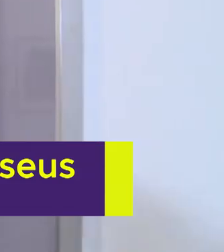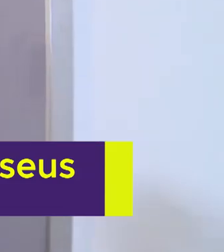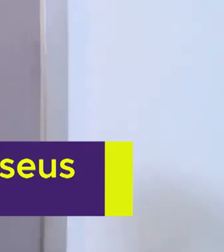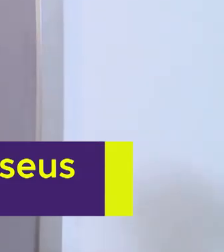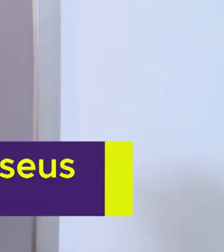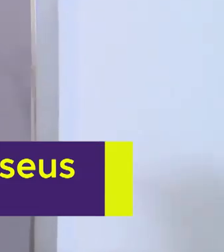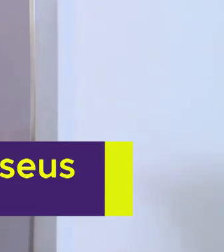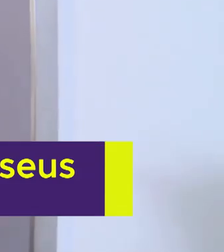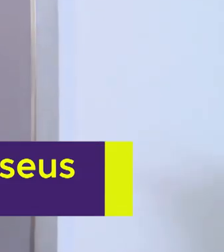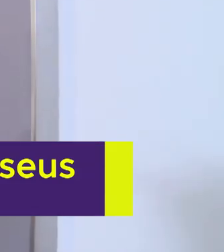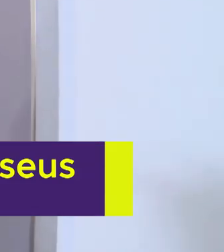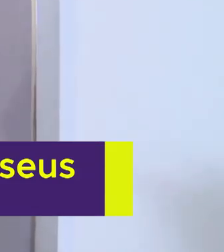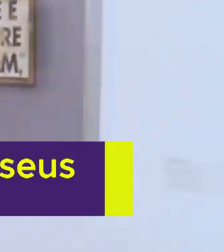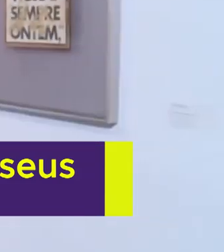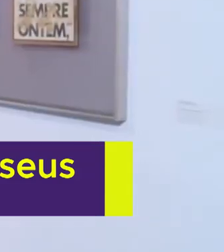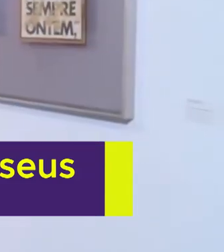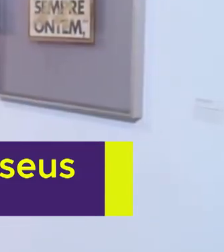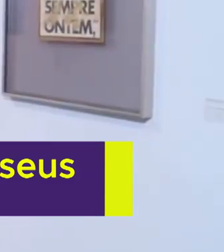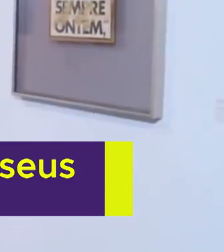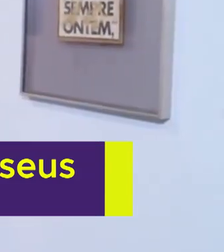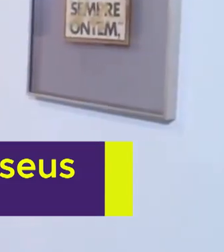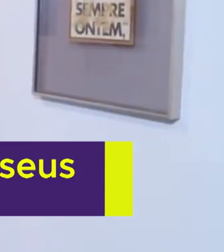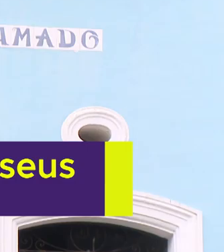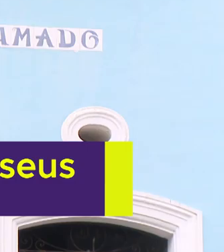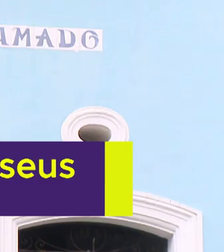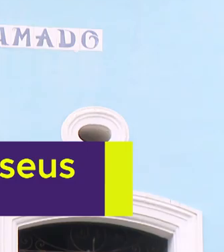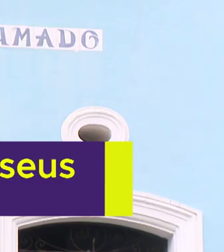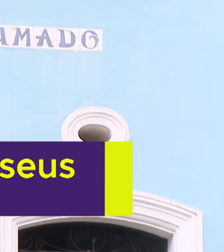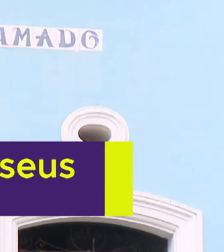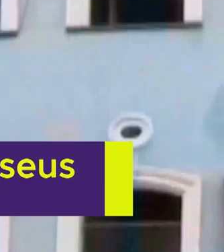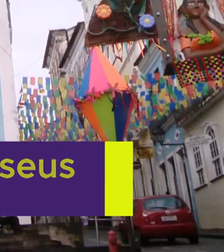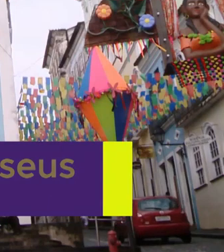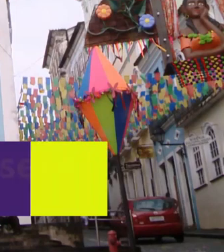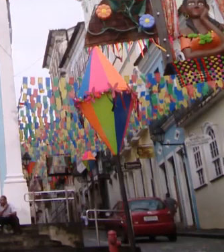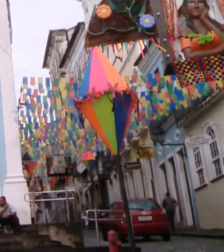Esse ontem que é sempre hoje, esse hoje que também é um amanhã.